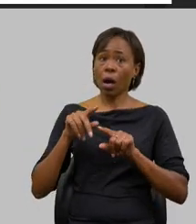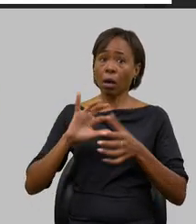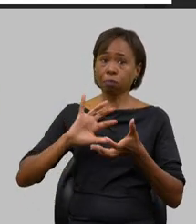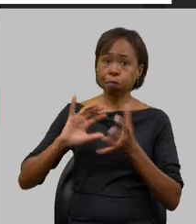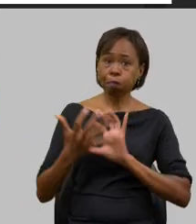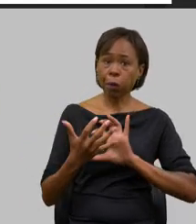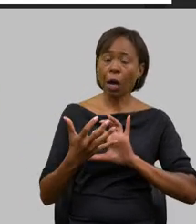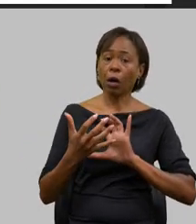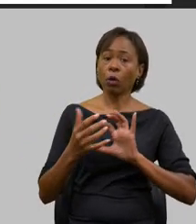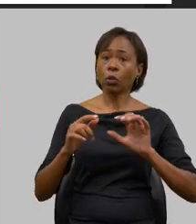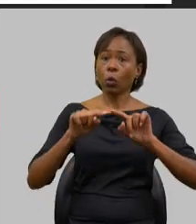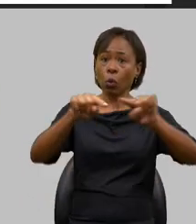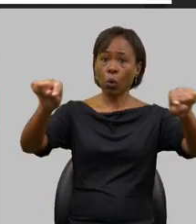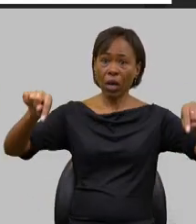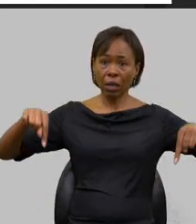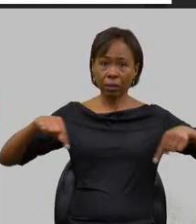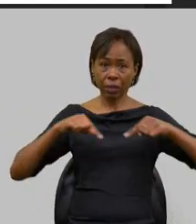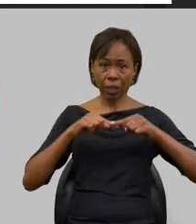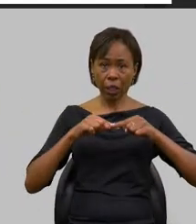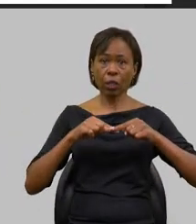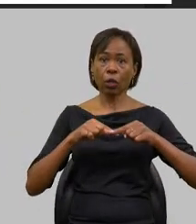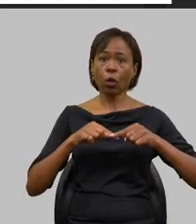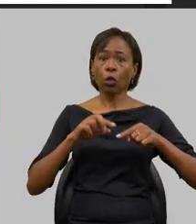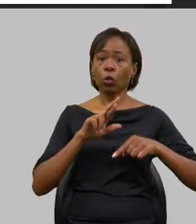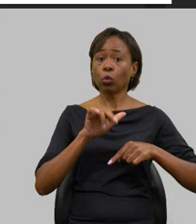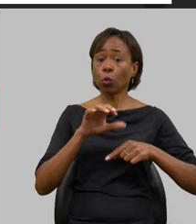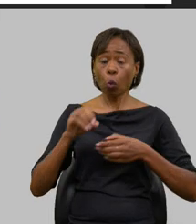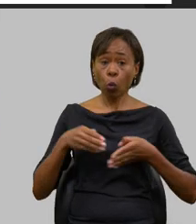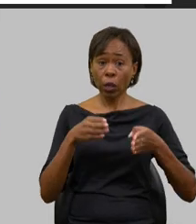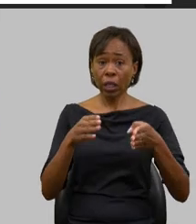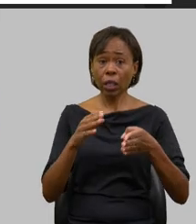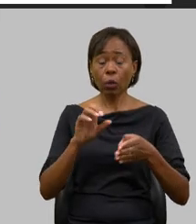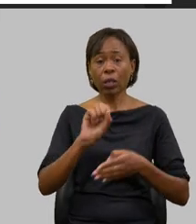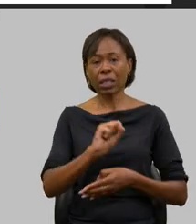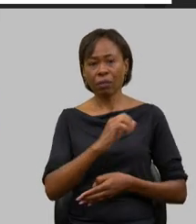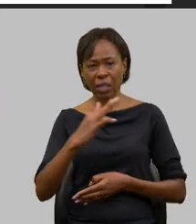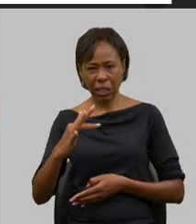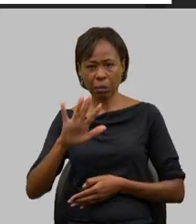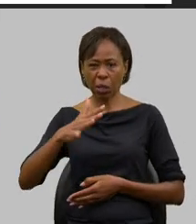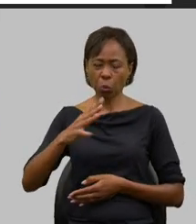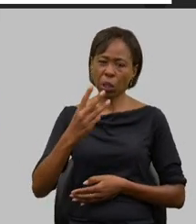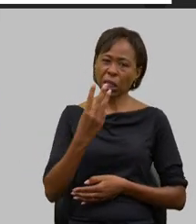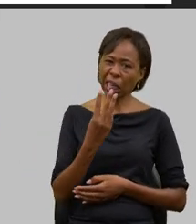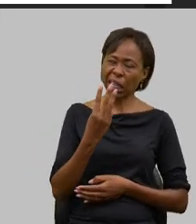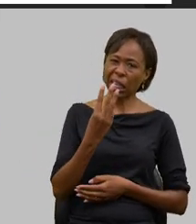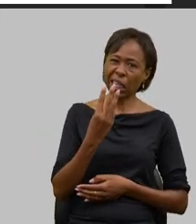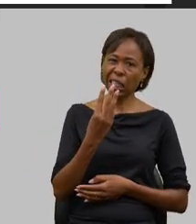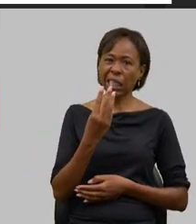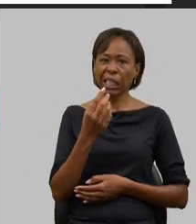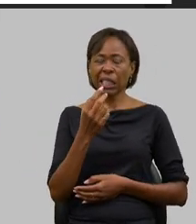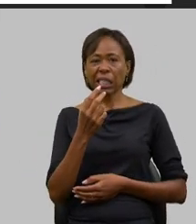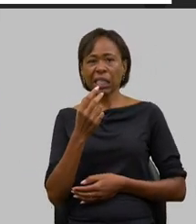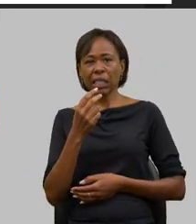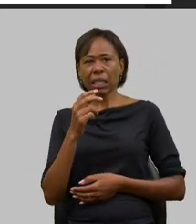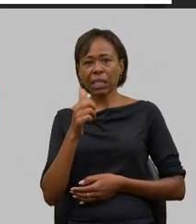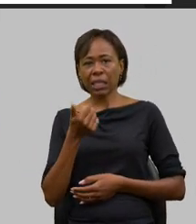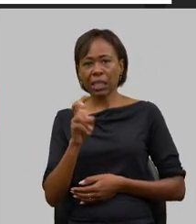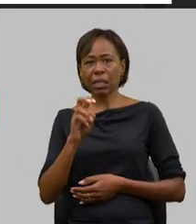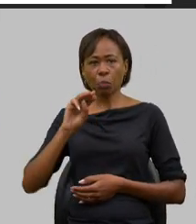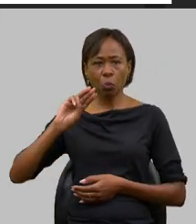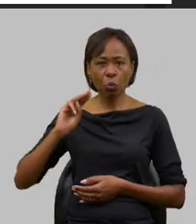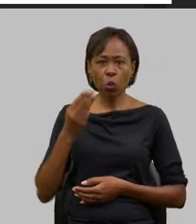um trabalho em parceria com o governo federal também da ordem de 13 a 15 milhões de reais que foram aportados na